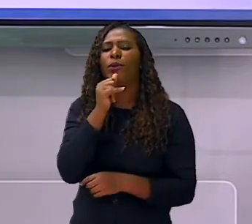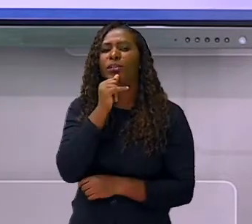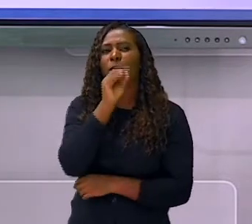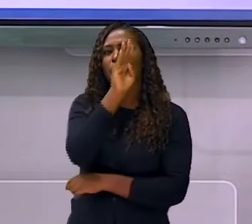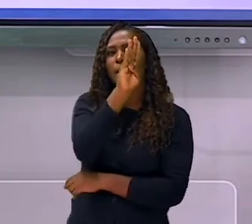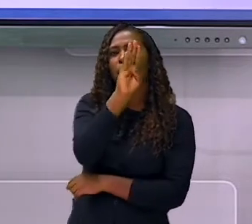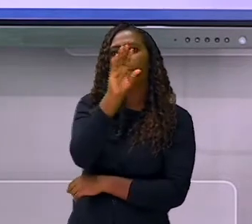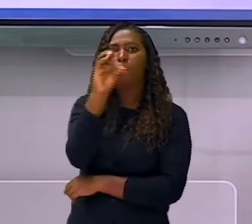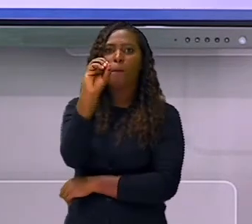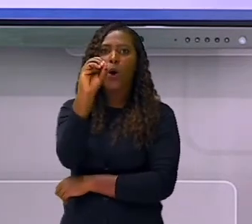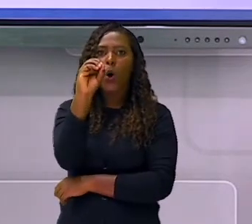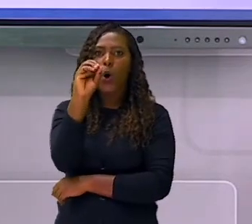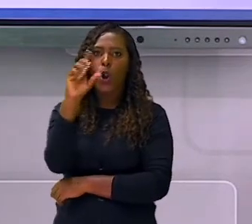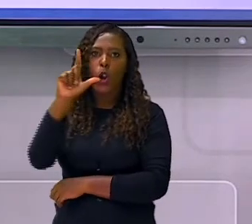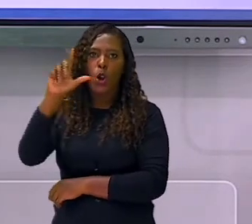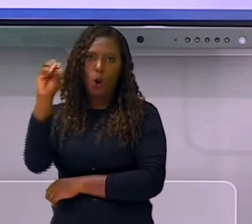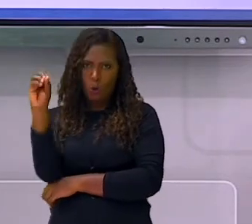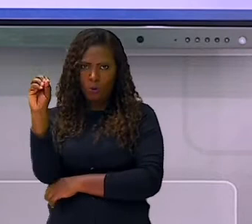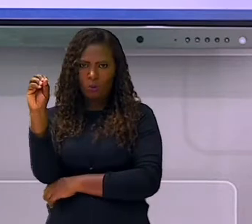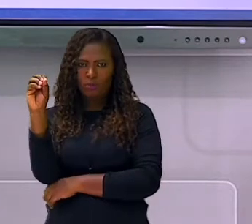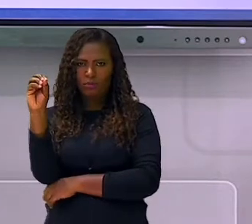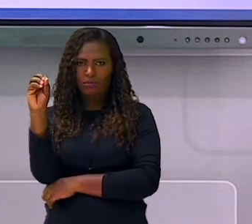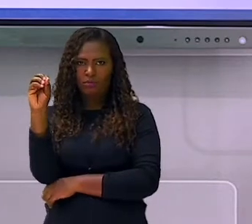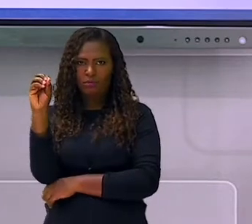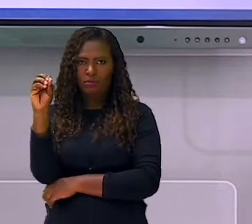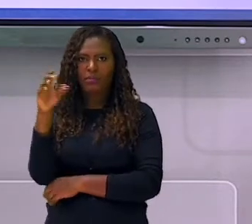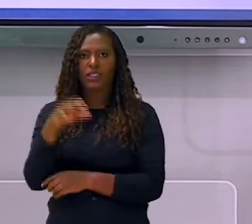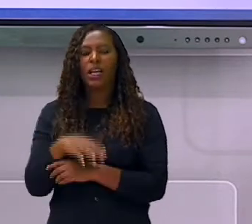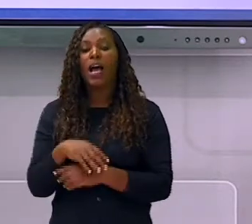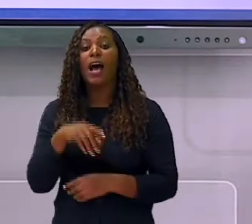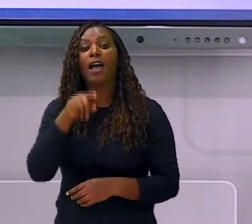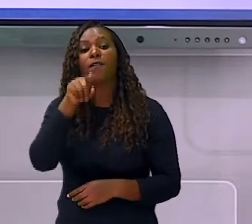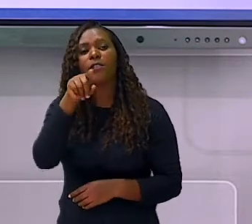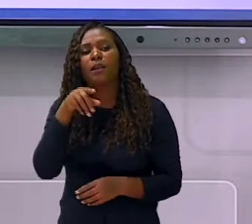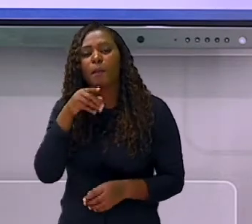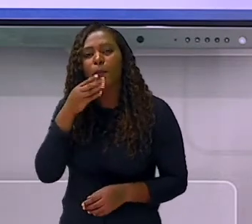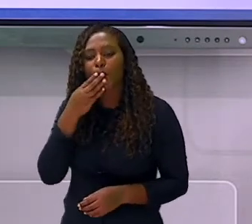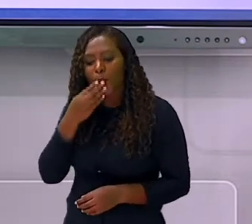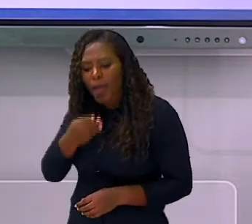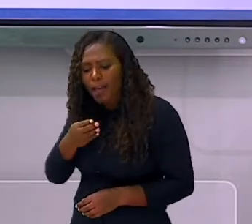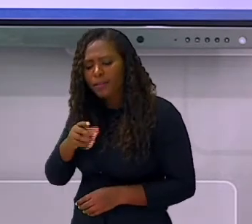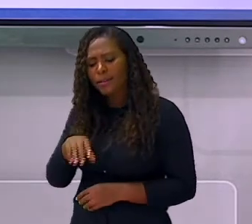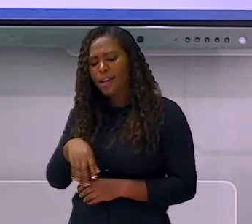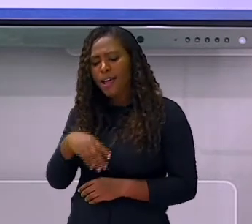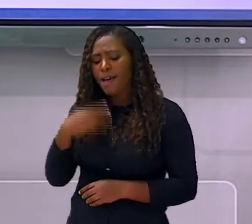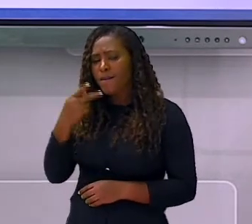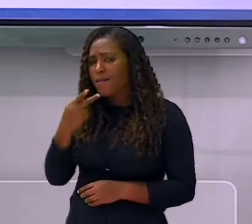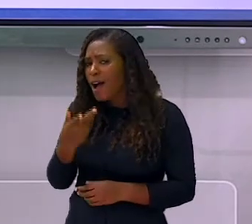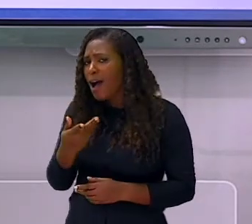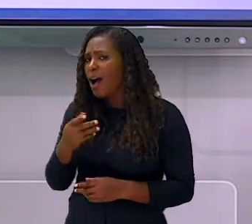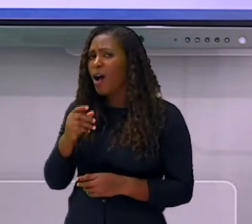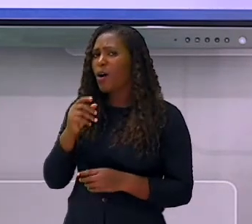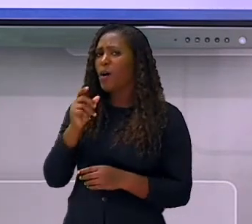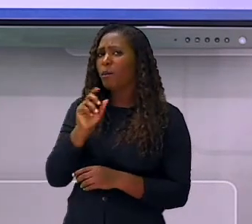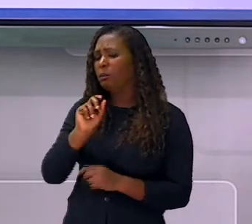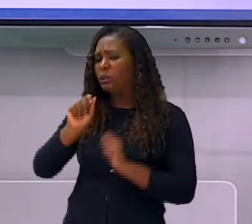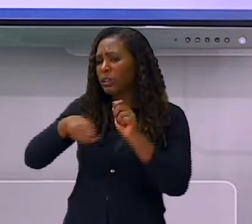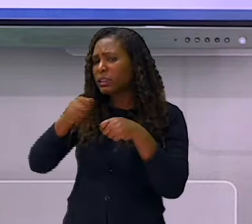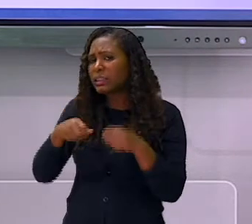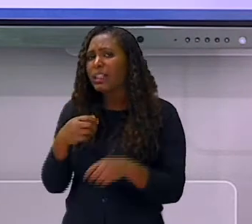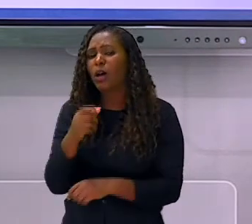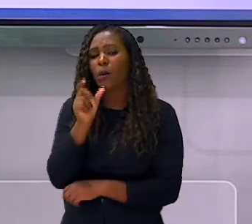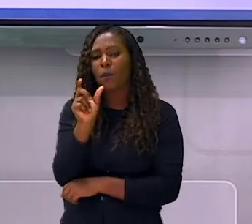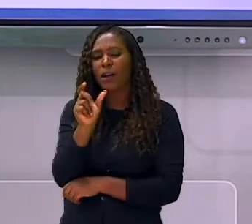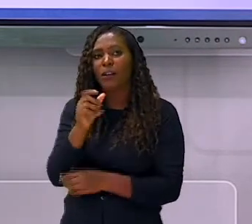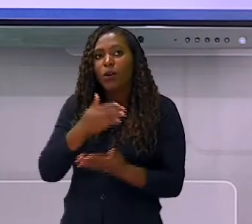criança para falar uma palavra que comece com b, do bolo. Mas lembrando, pessoal, a criança primeiro ela tem que identificar.